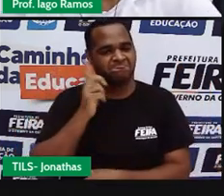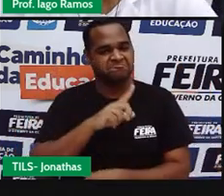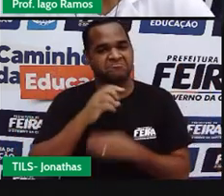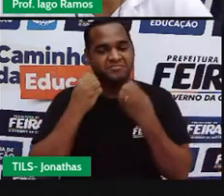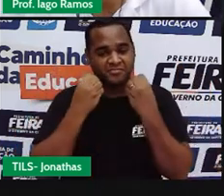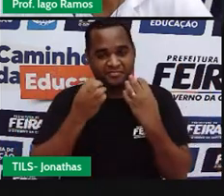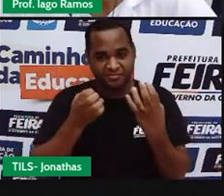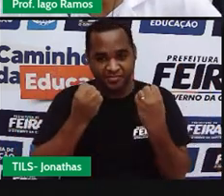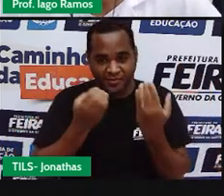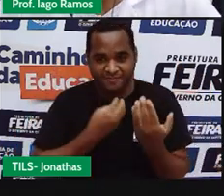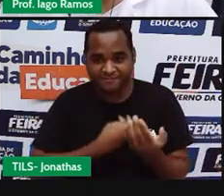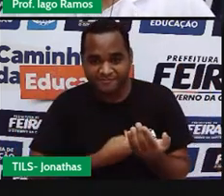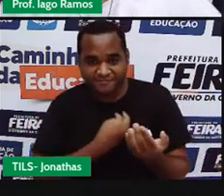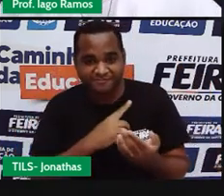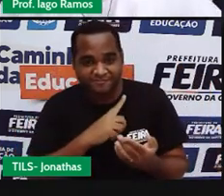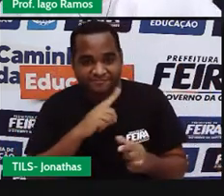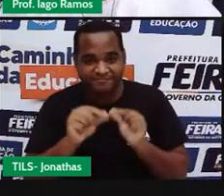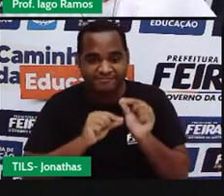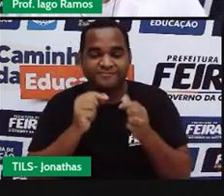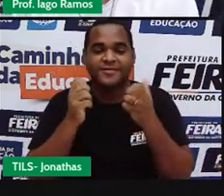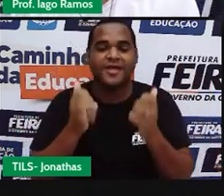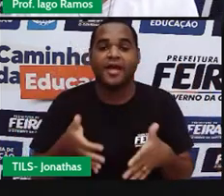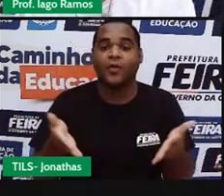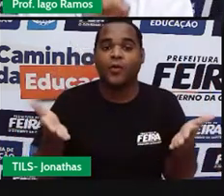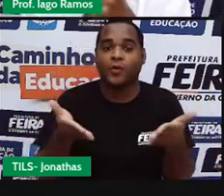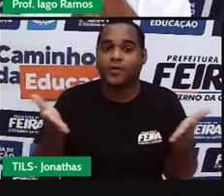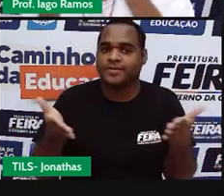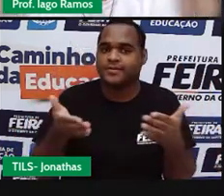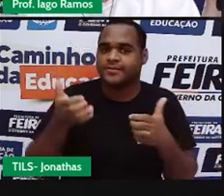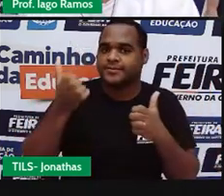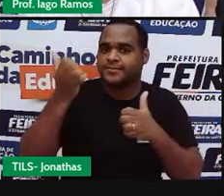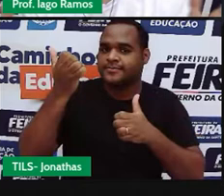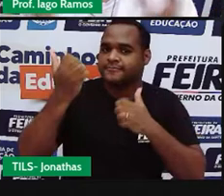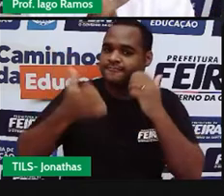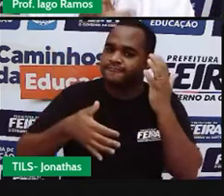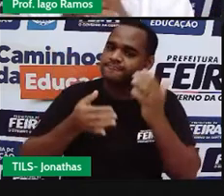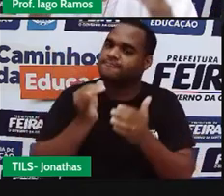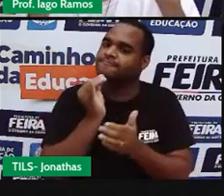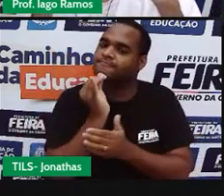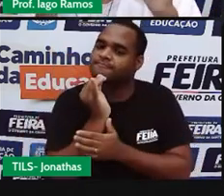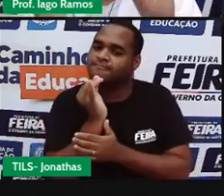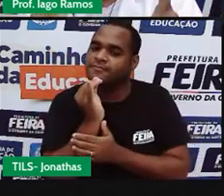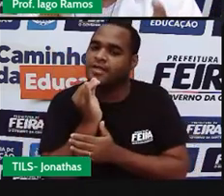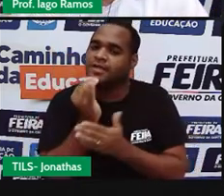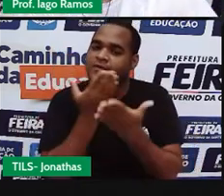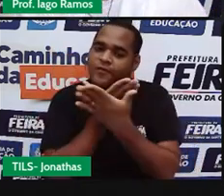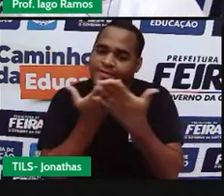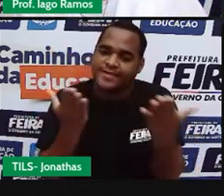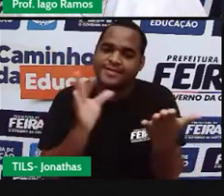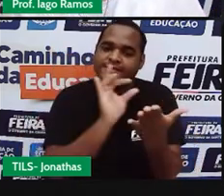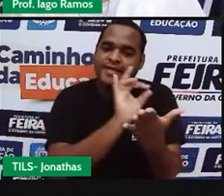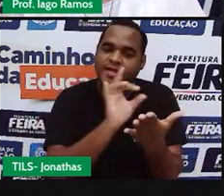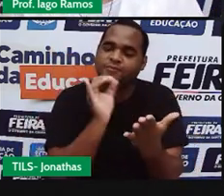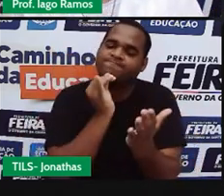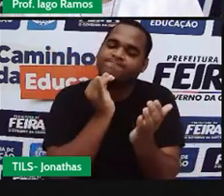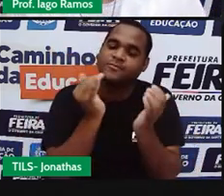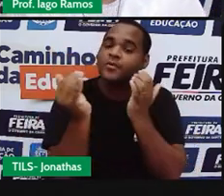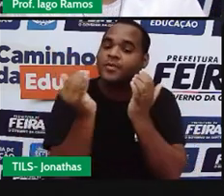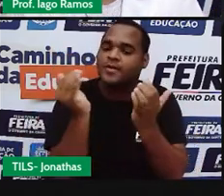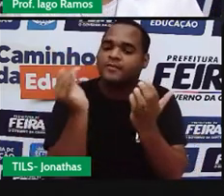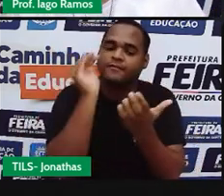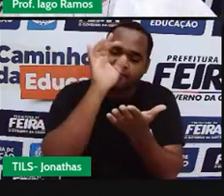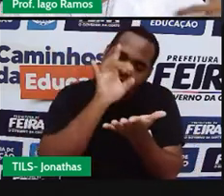bacana, hein? Bom, trago para vocês, trago para você uma situação